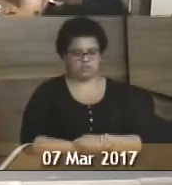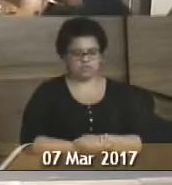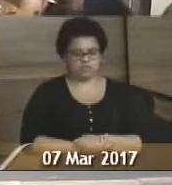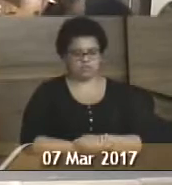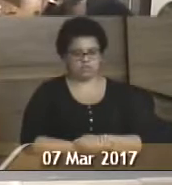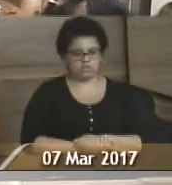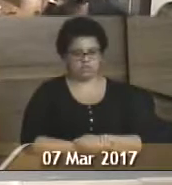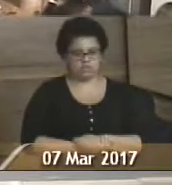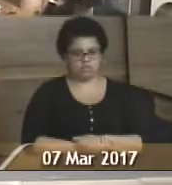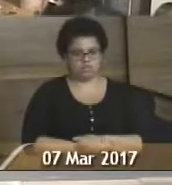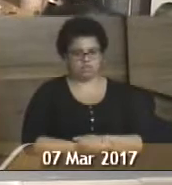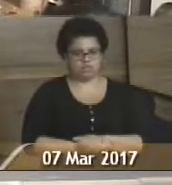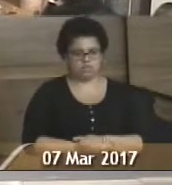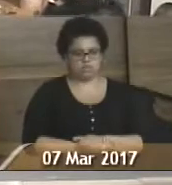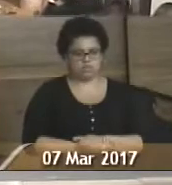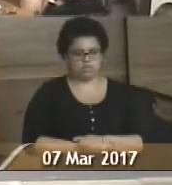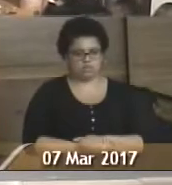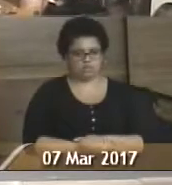Botei duas.